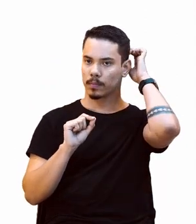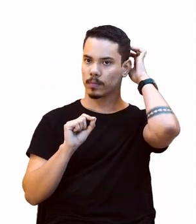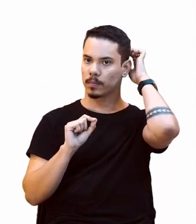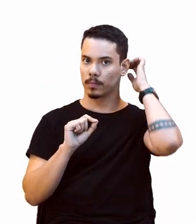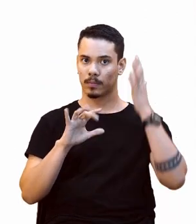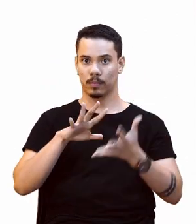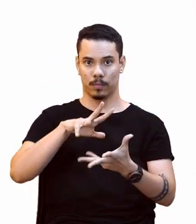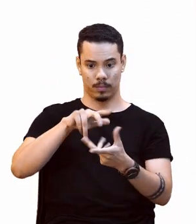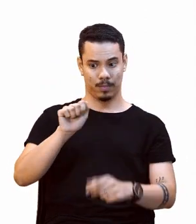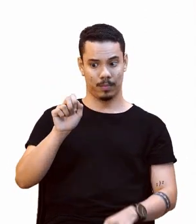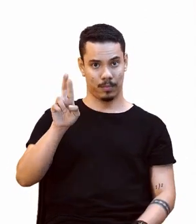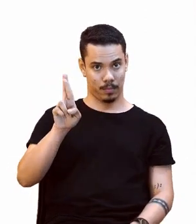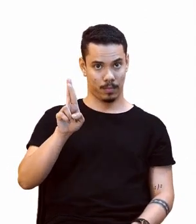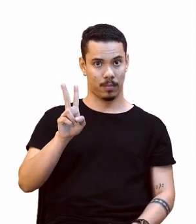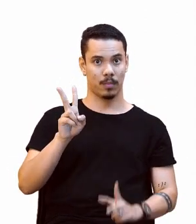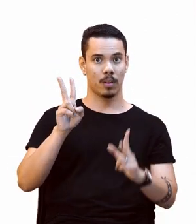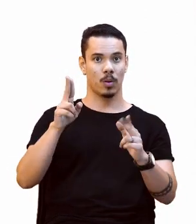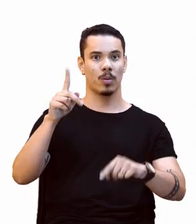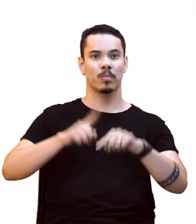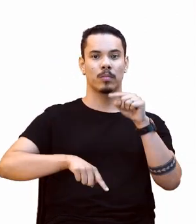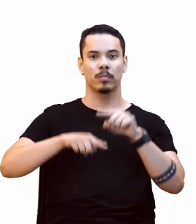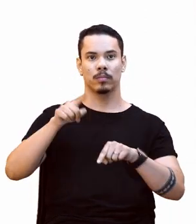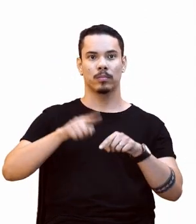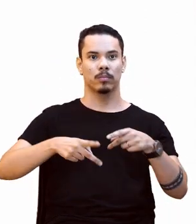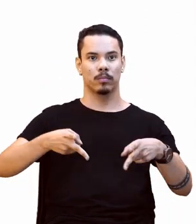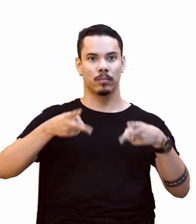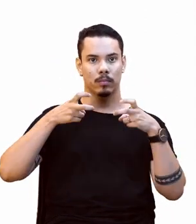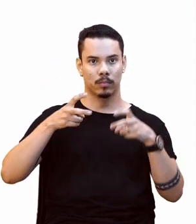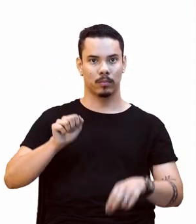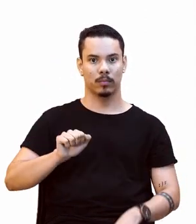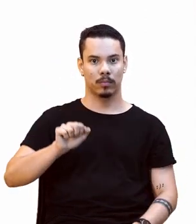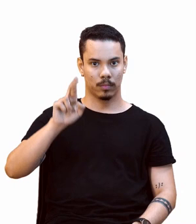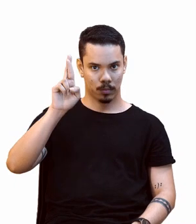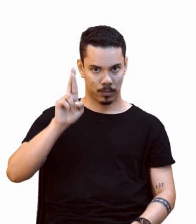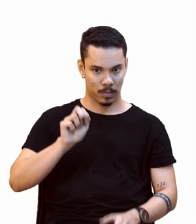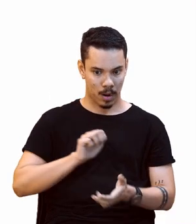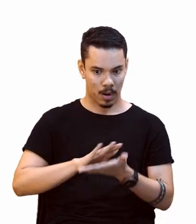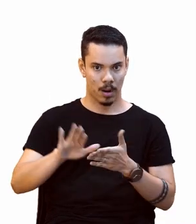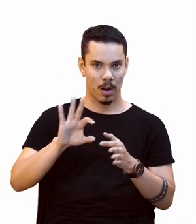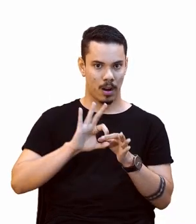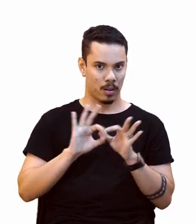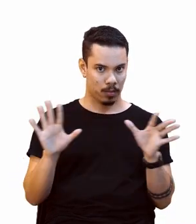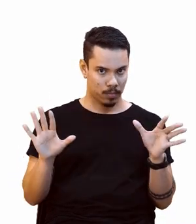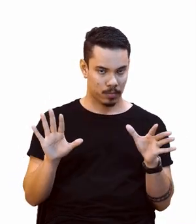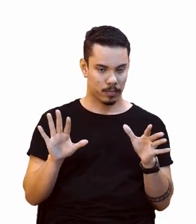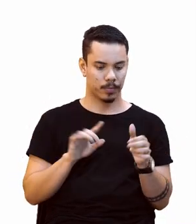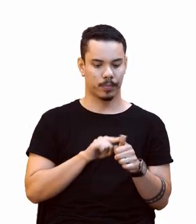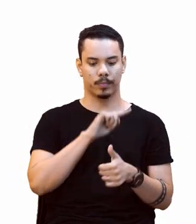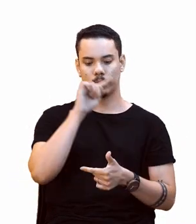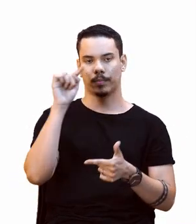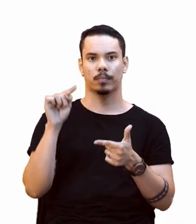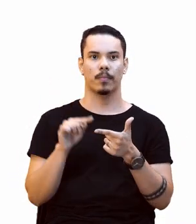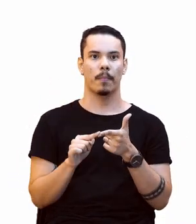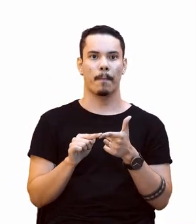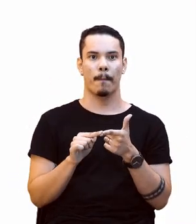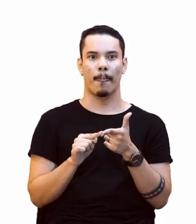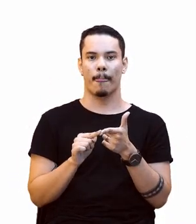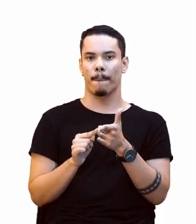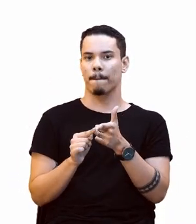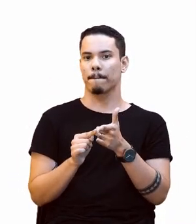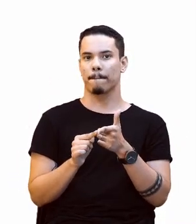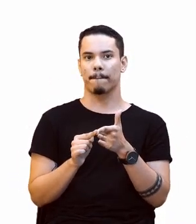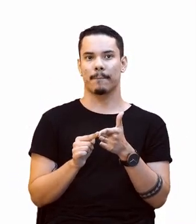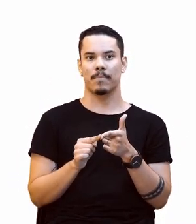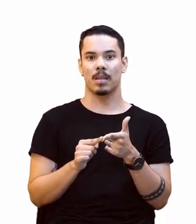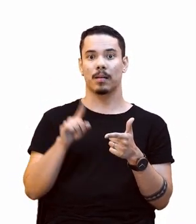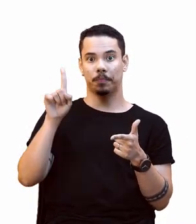como um mero objeto de obtenção de recursos sem limites? Será? para o Ailton, para o Ailton,